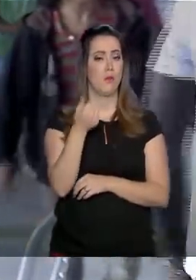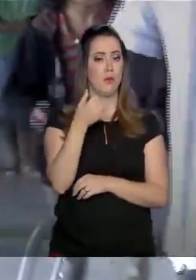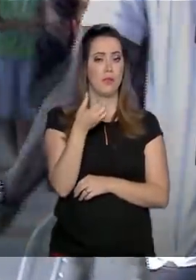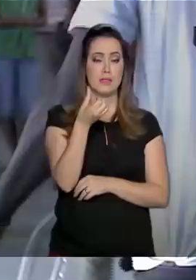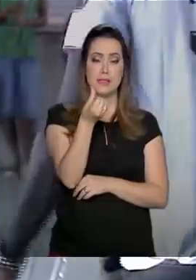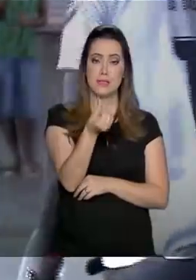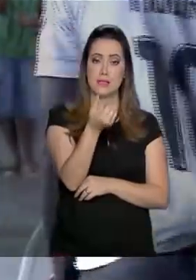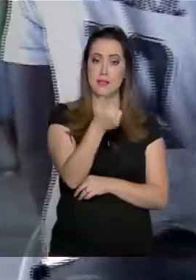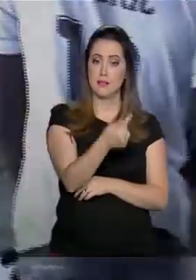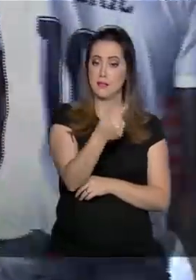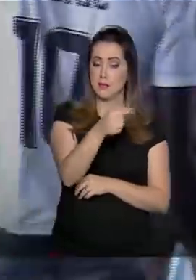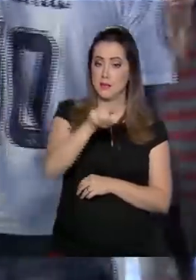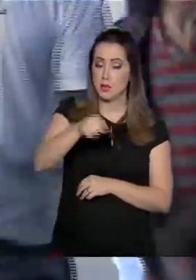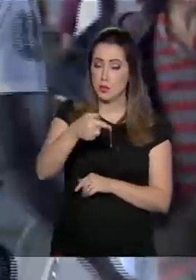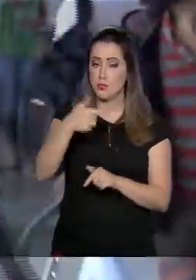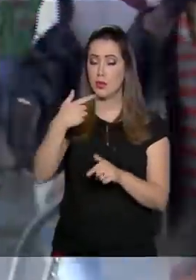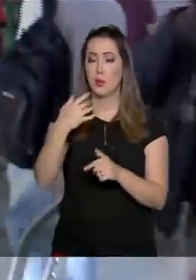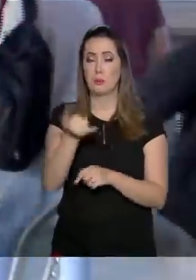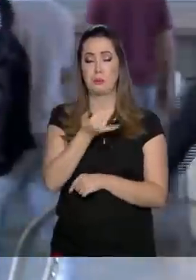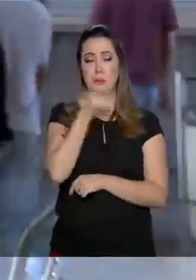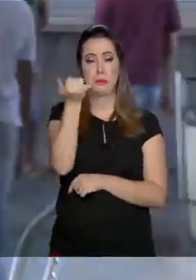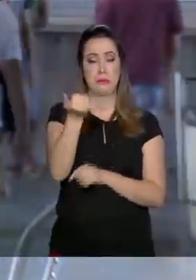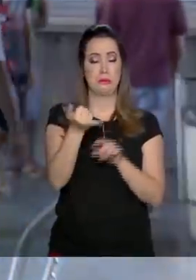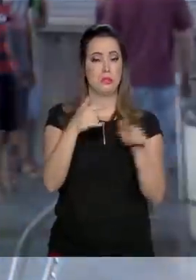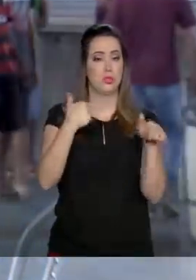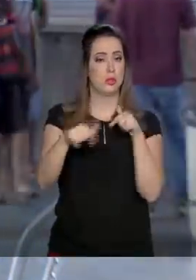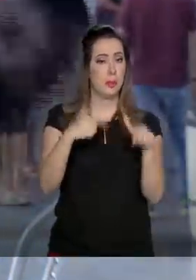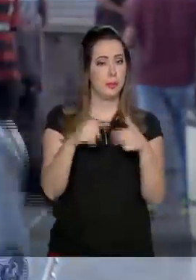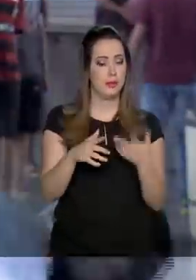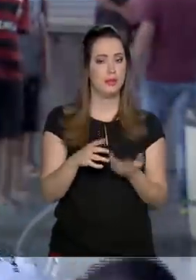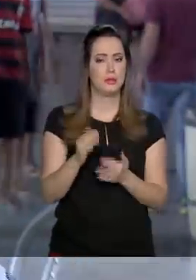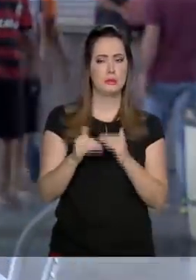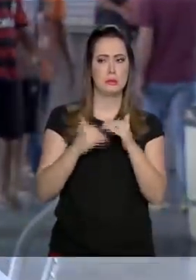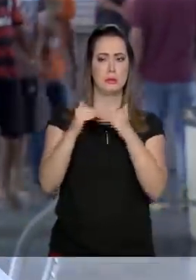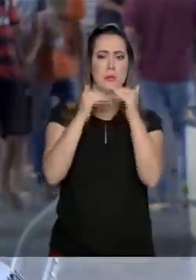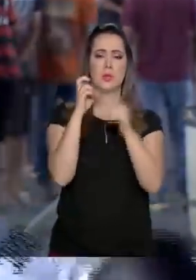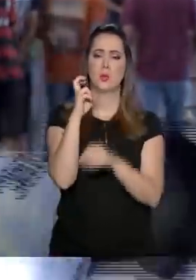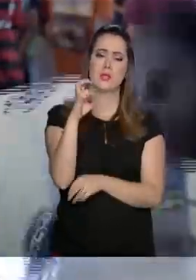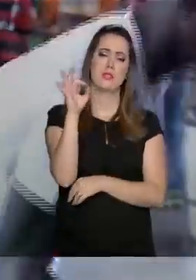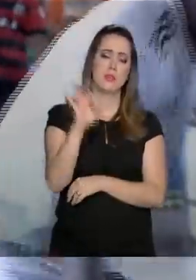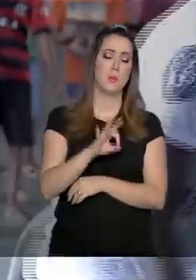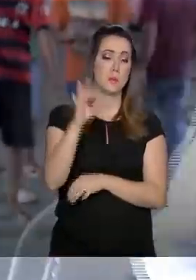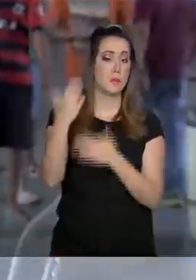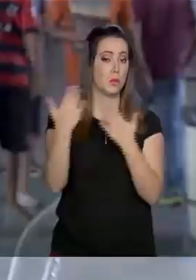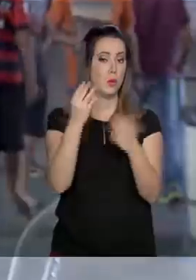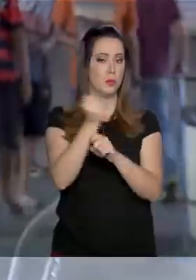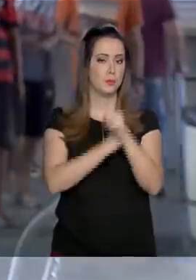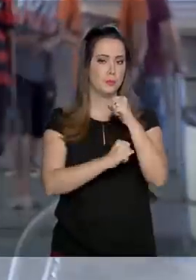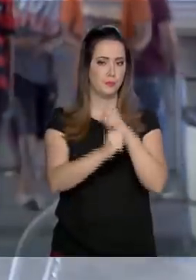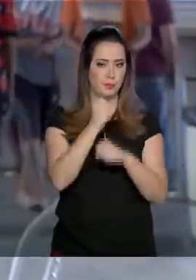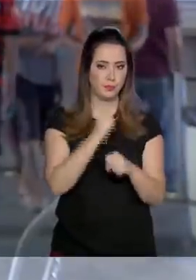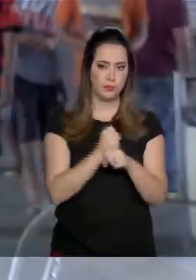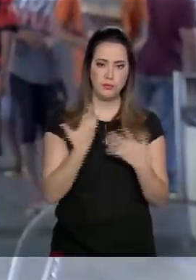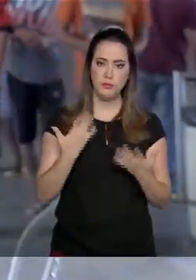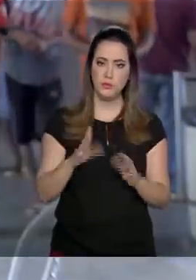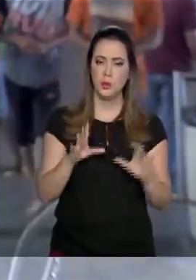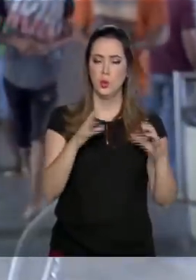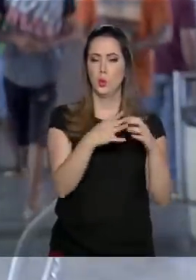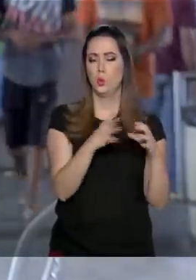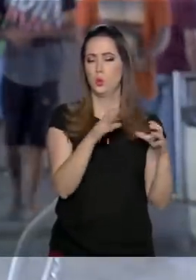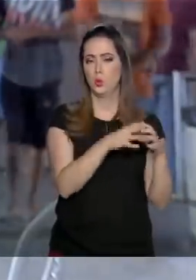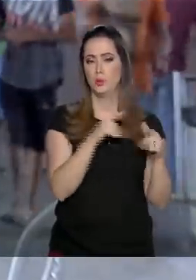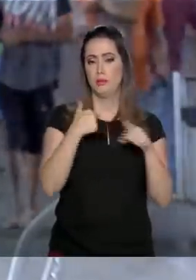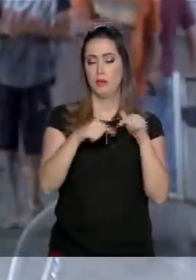acidentes de trabalho, um aumento de cerca de 5% em relação a 2017. As instituições que trabalham com o tema